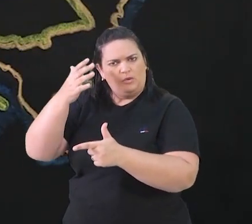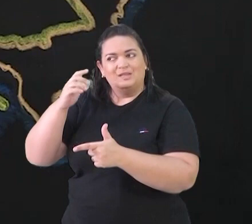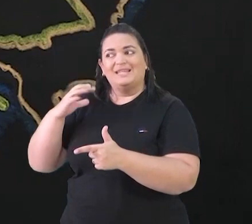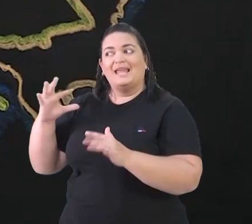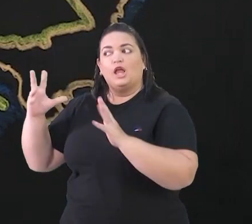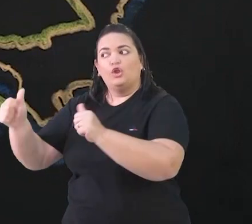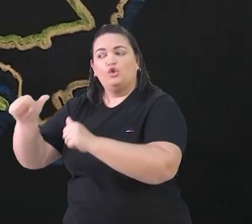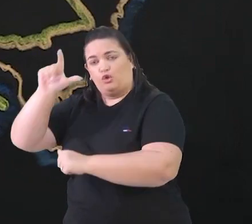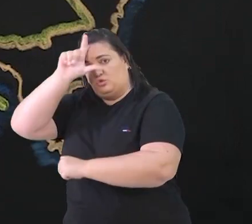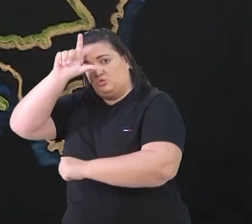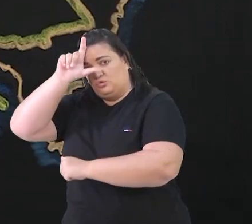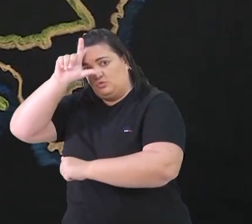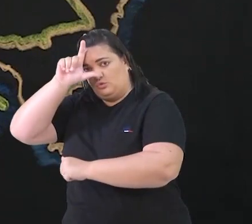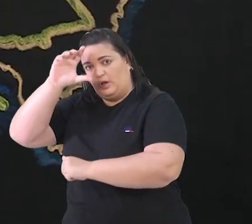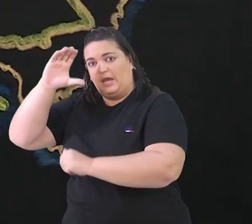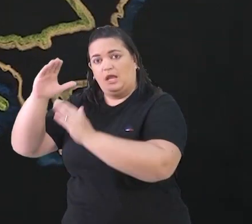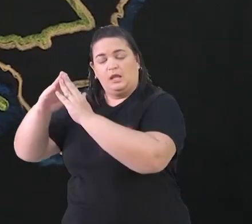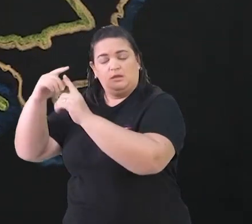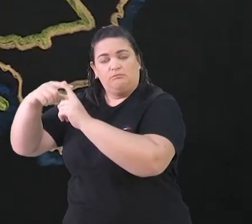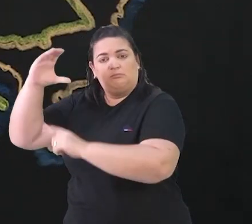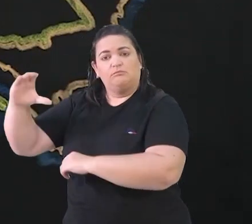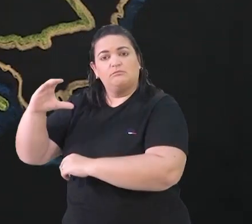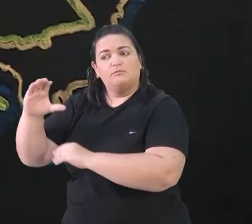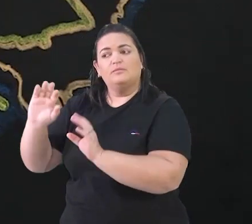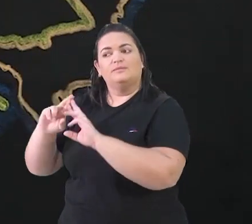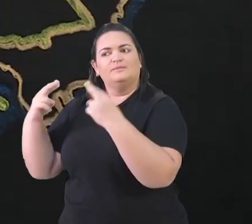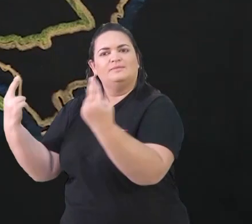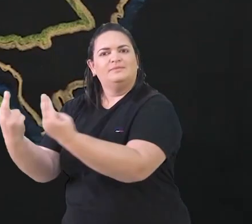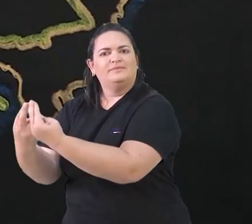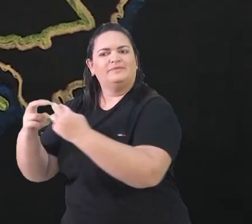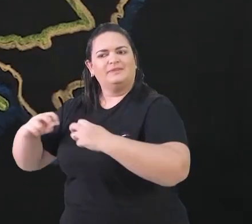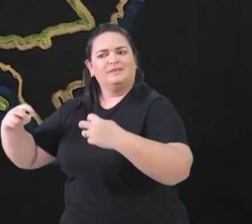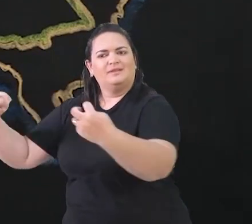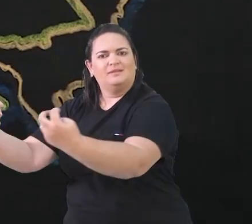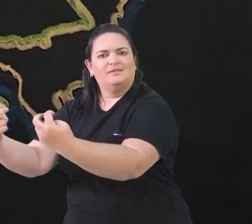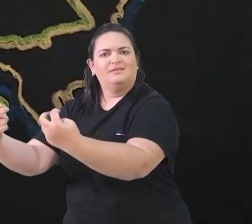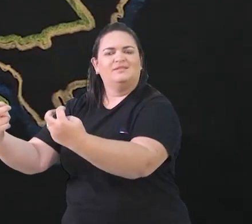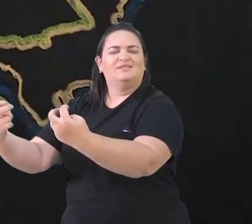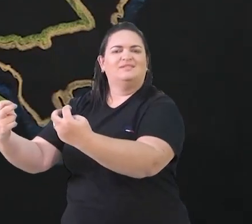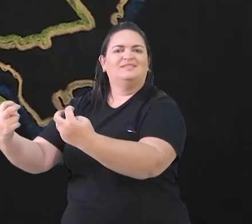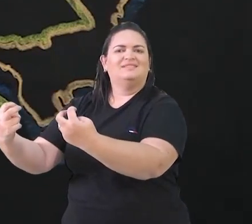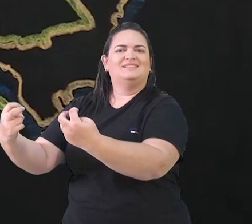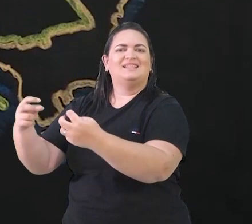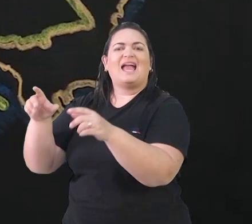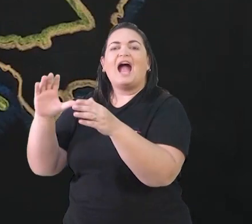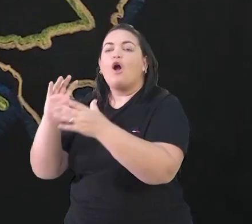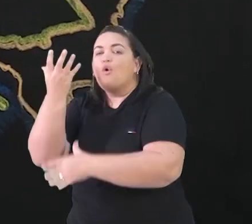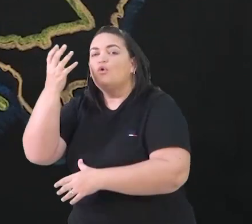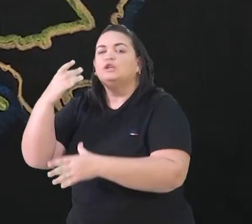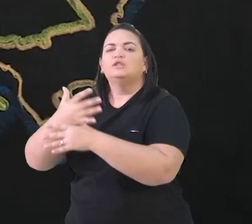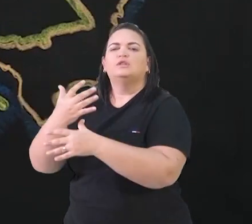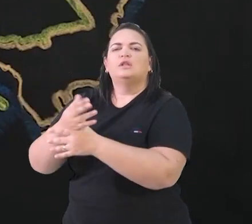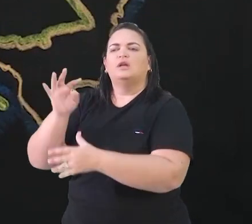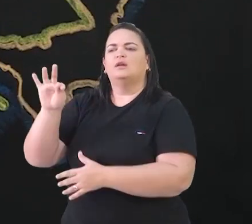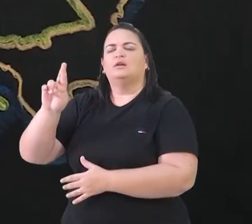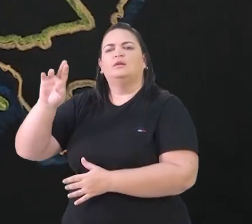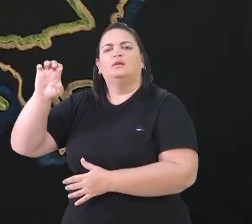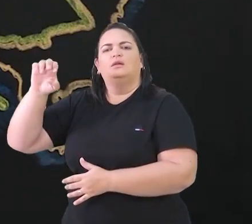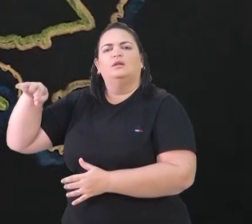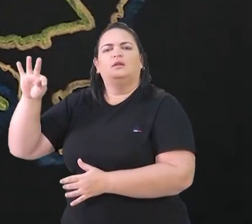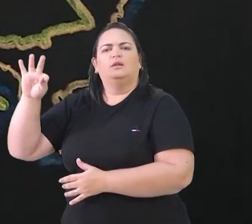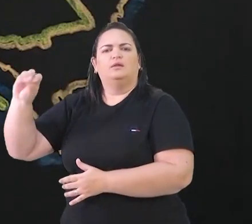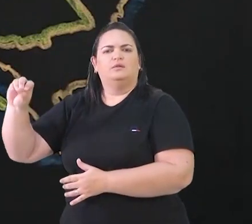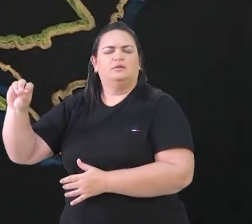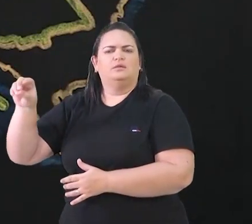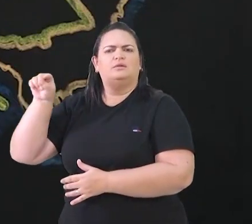para se resolver. Isso foi o Conselho na cidade de Trento. Esse Conselho foi responsável pela tomada de uma série de